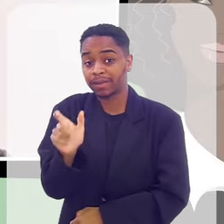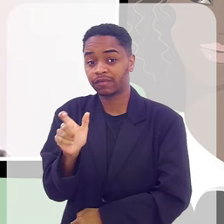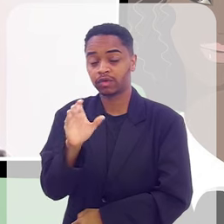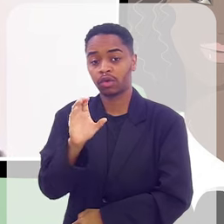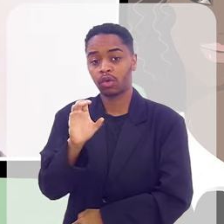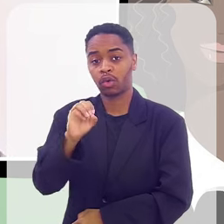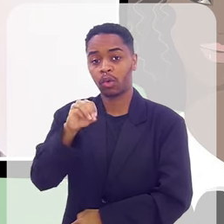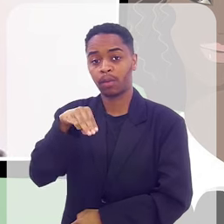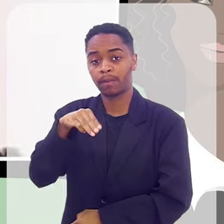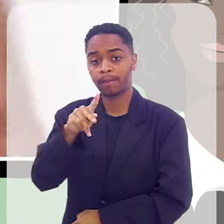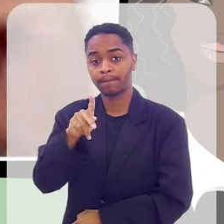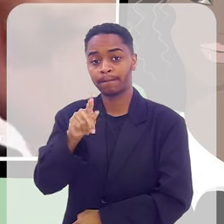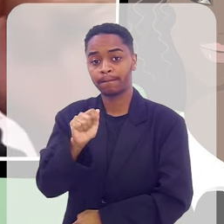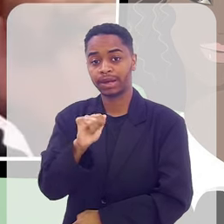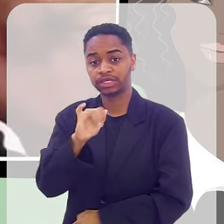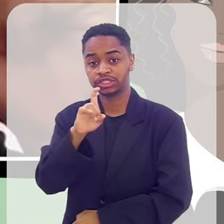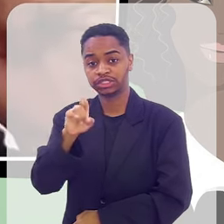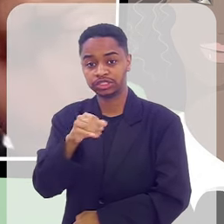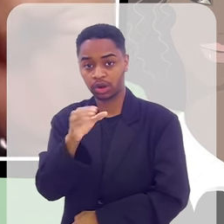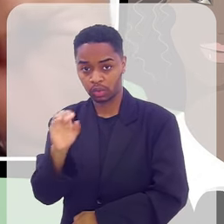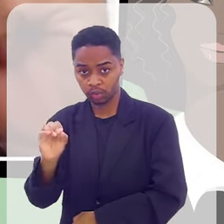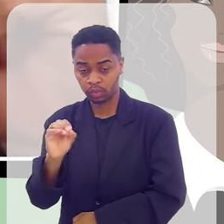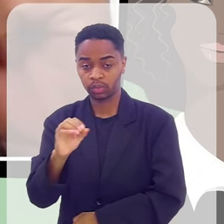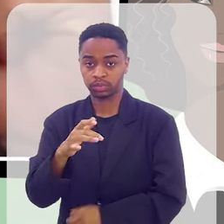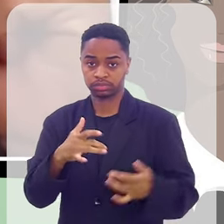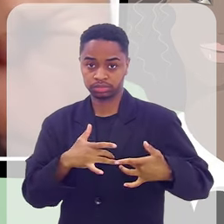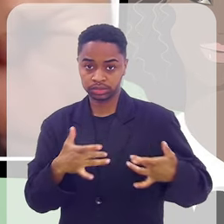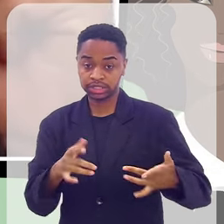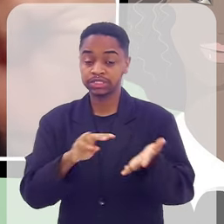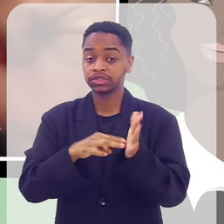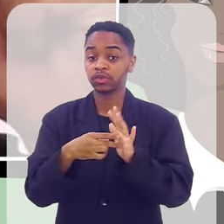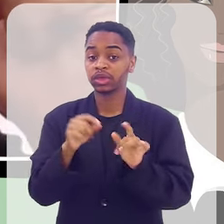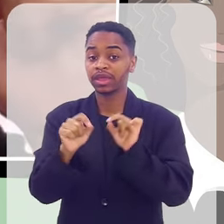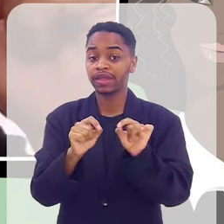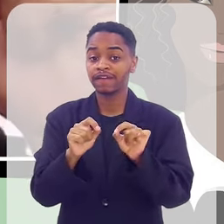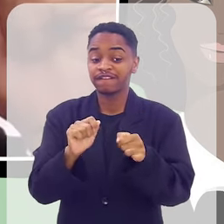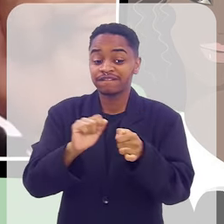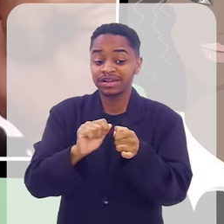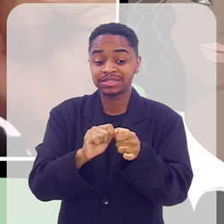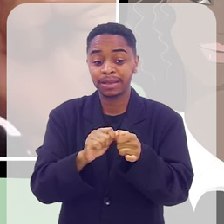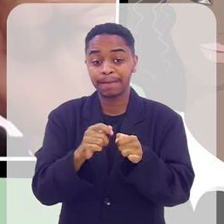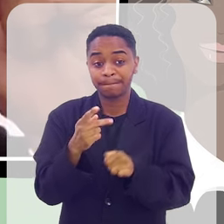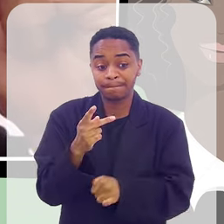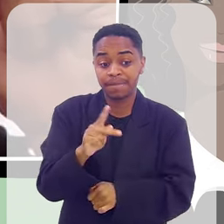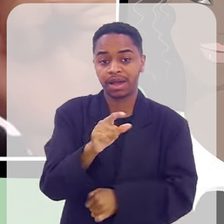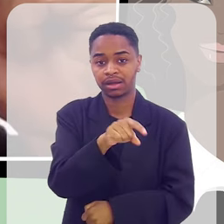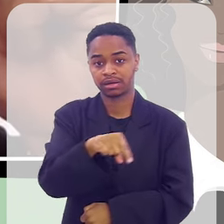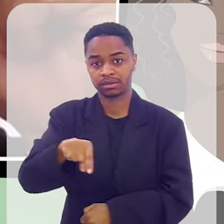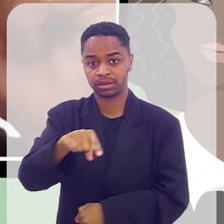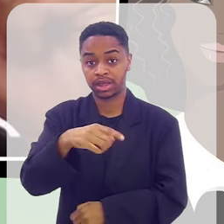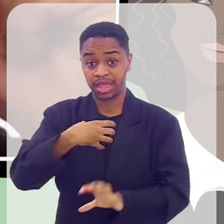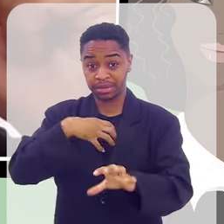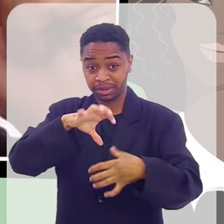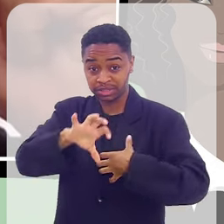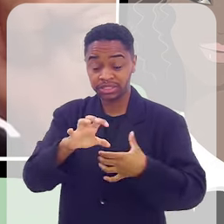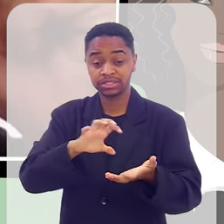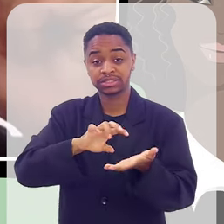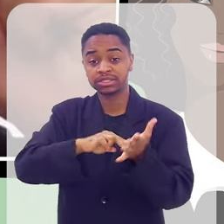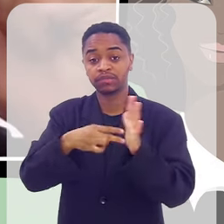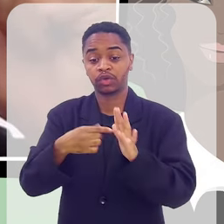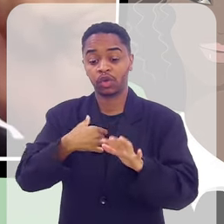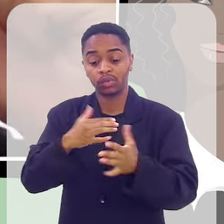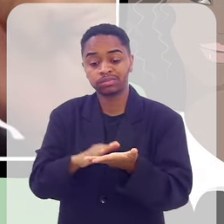a palavra compaixão significa fazer por, né? Empatia é eu me incomodo com sua dor,